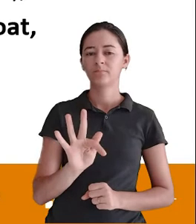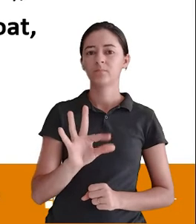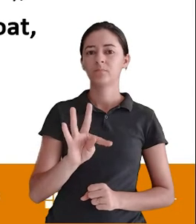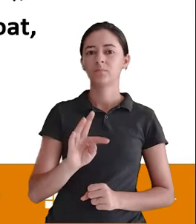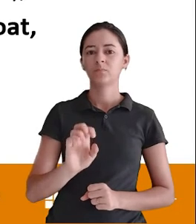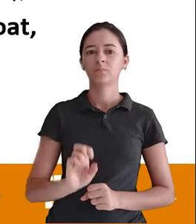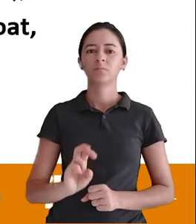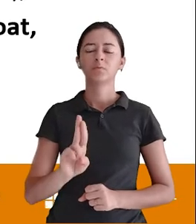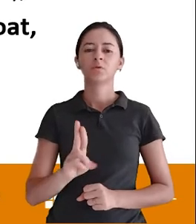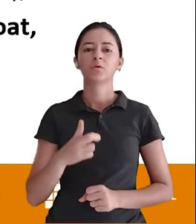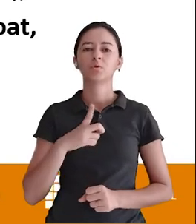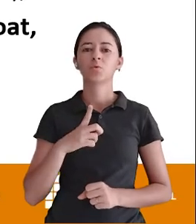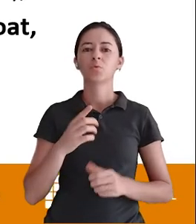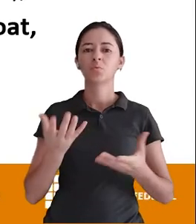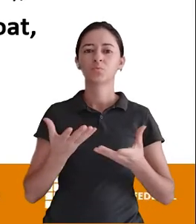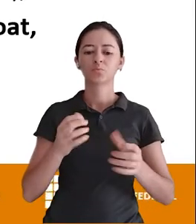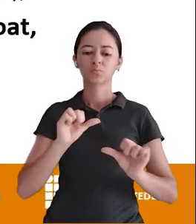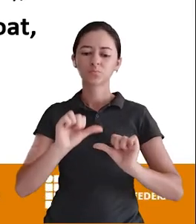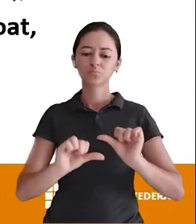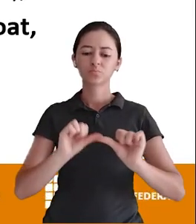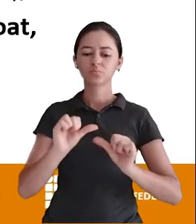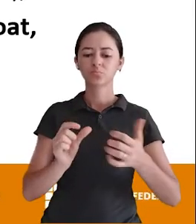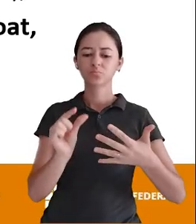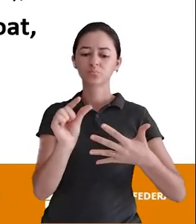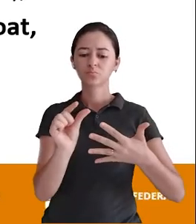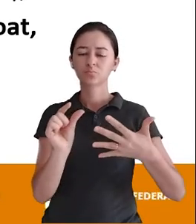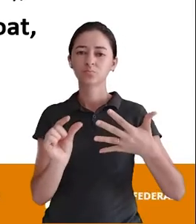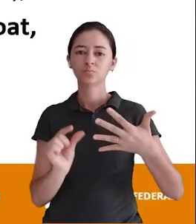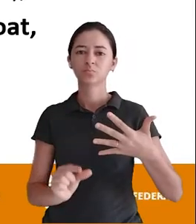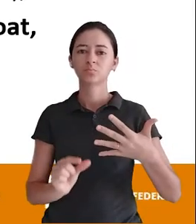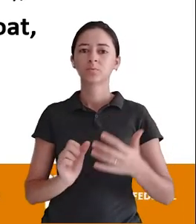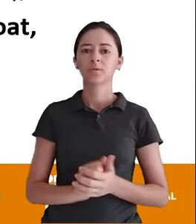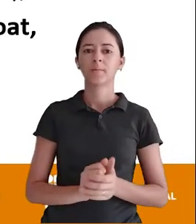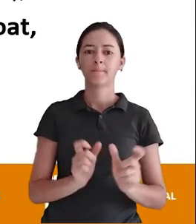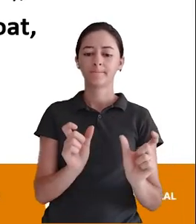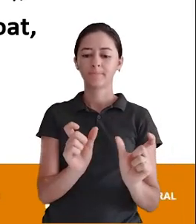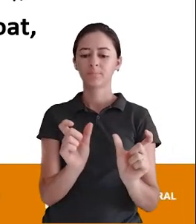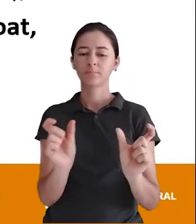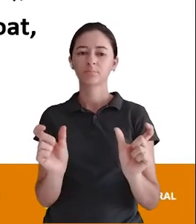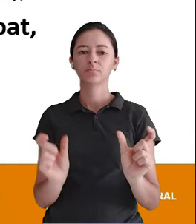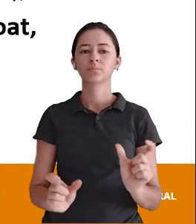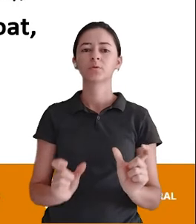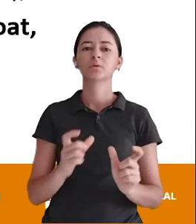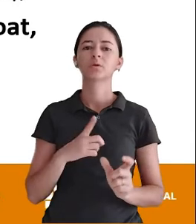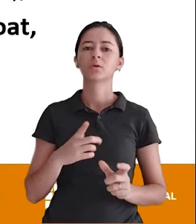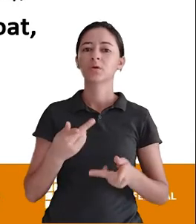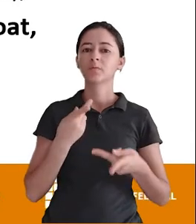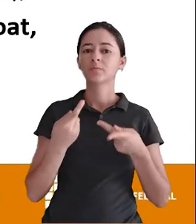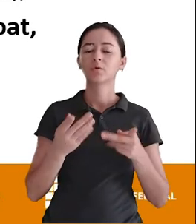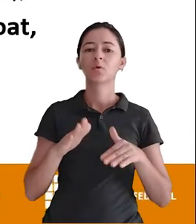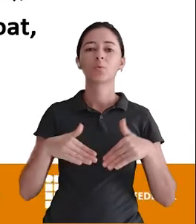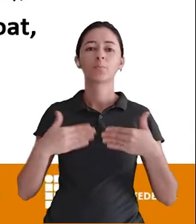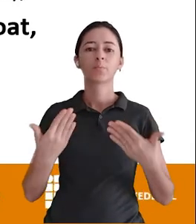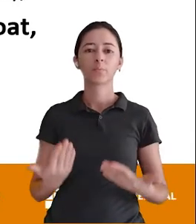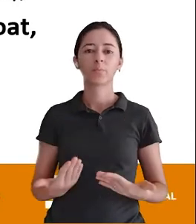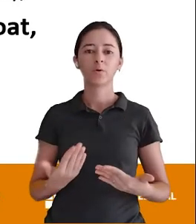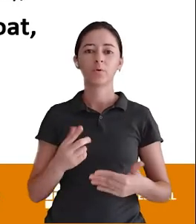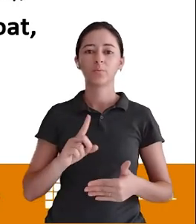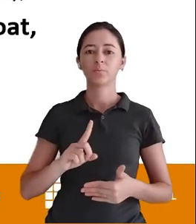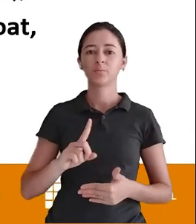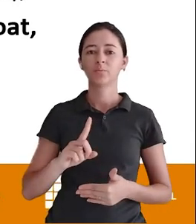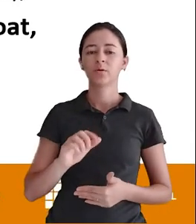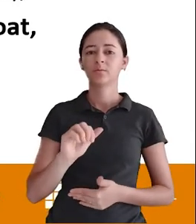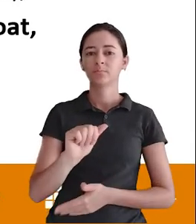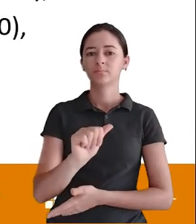Ok? Então saibam que Exista o after E aí se eu usar o after Eu tenho que dizer Qual o atributo Vai ser depois De